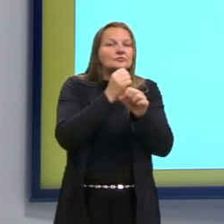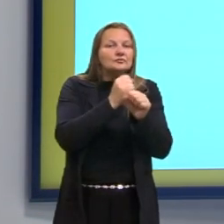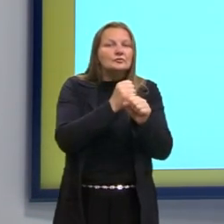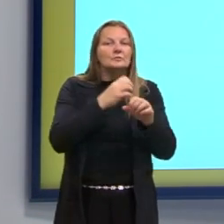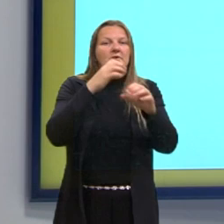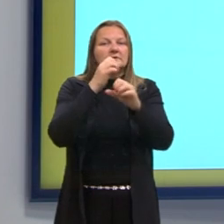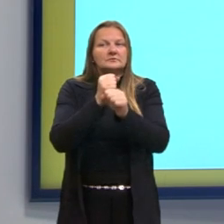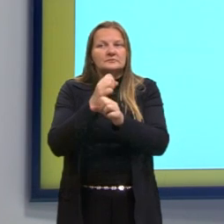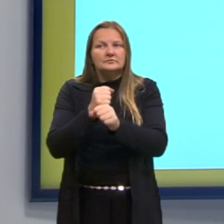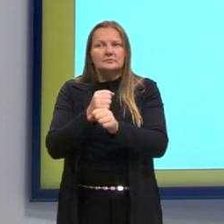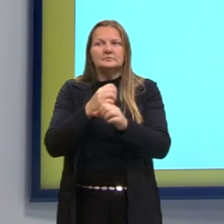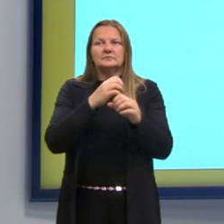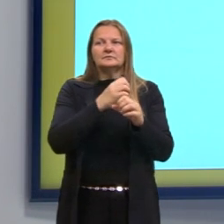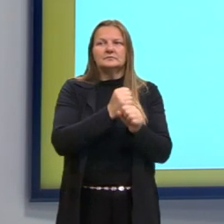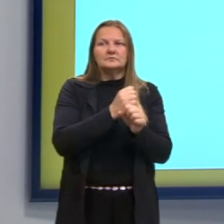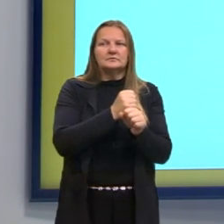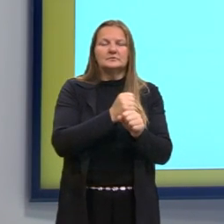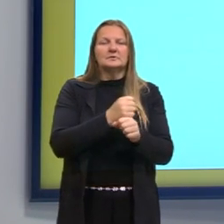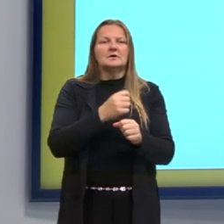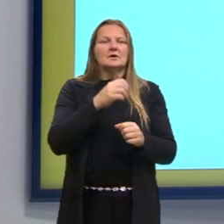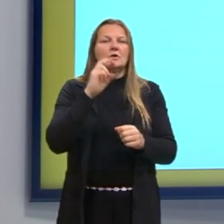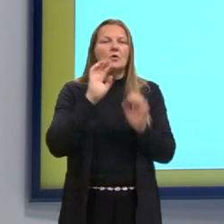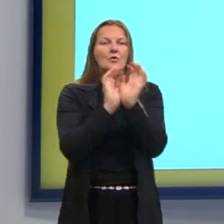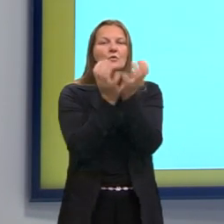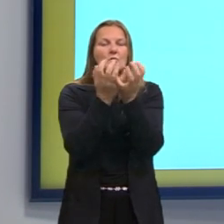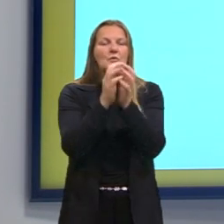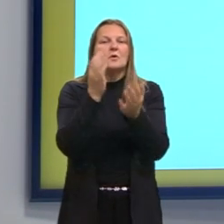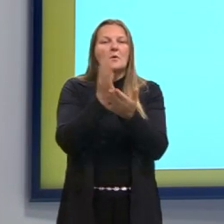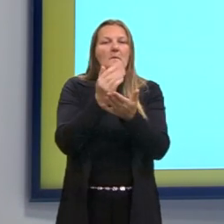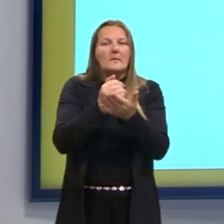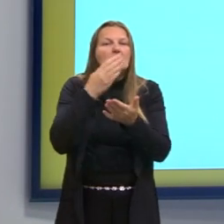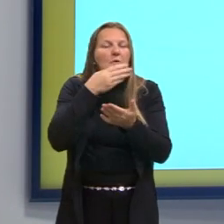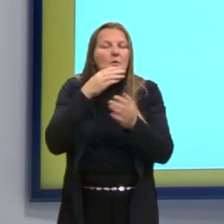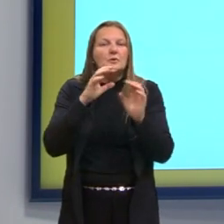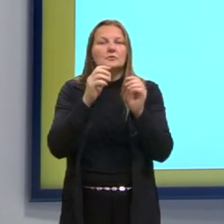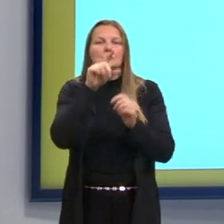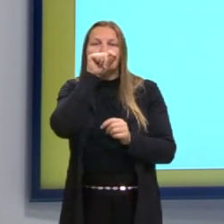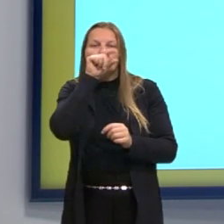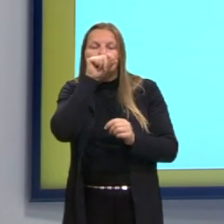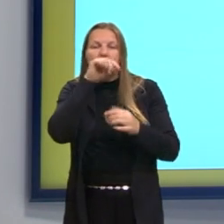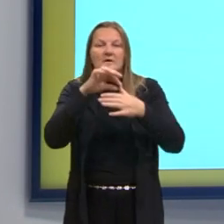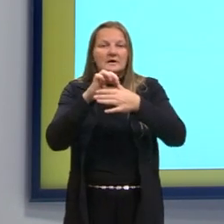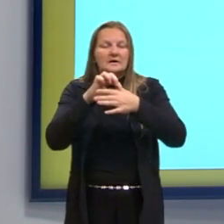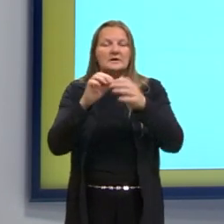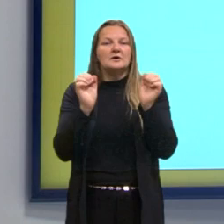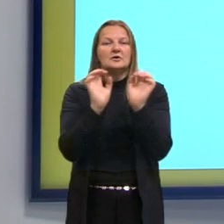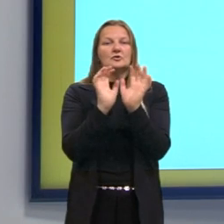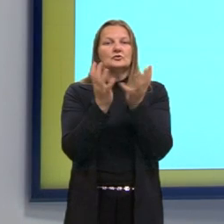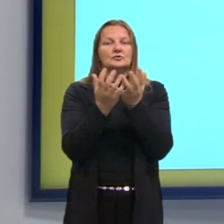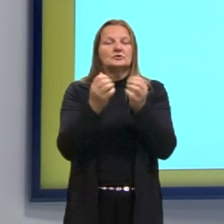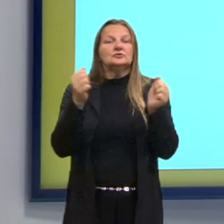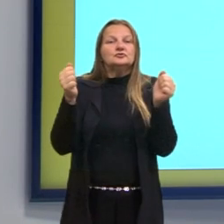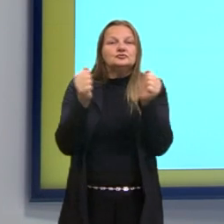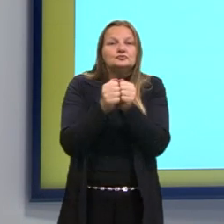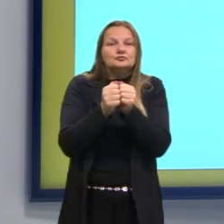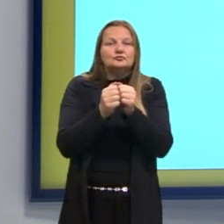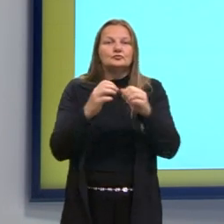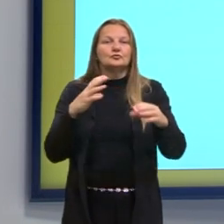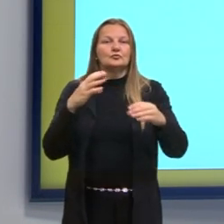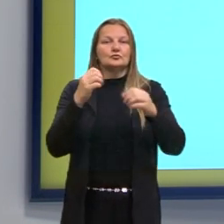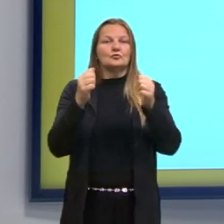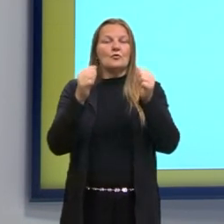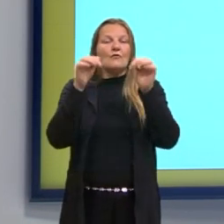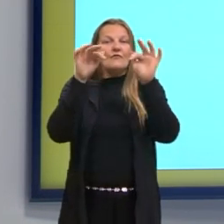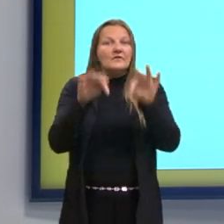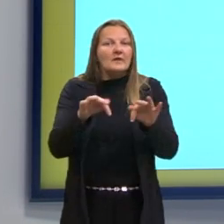tudo isso aqui, hortaliça, batata doce e o frango, tem que chegar nos 10 reais, que é o valor ali